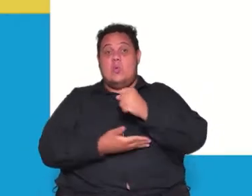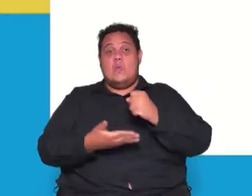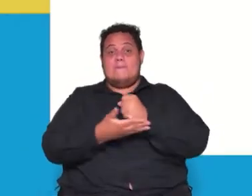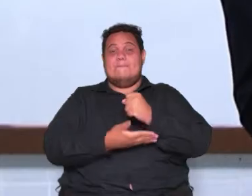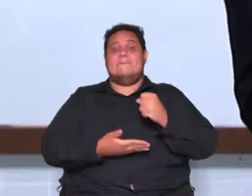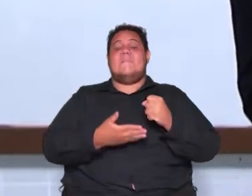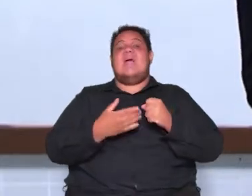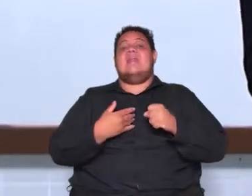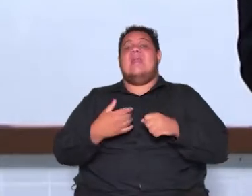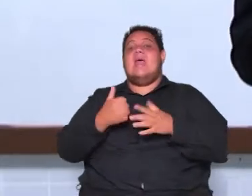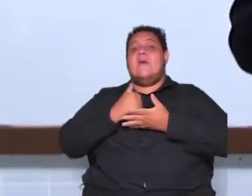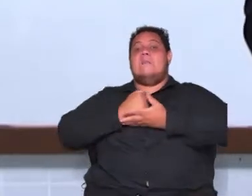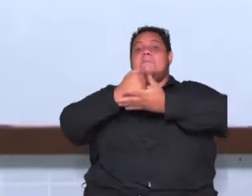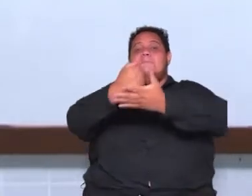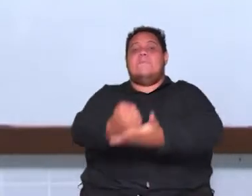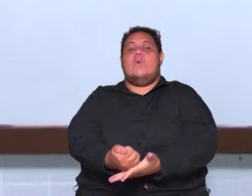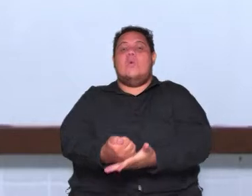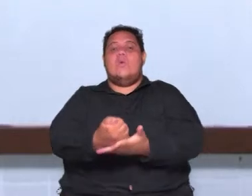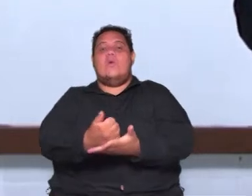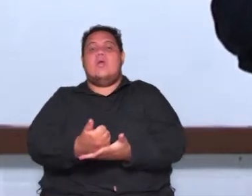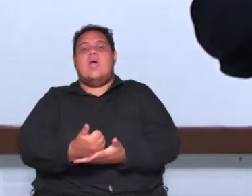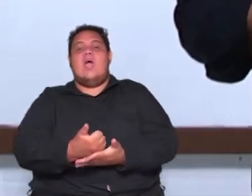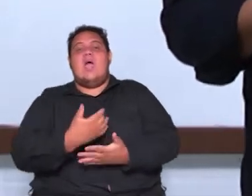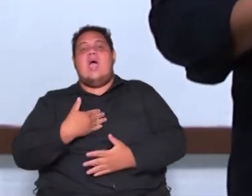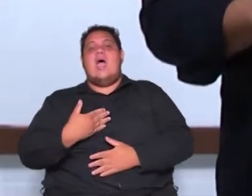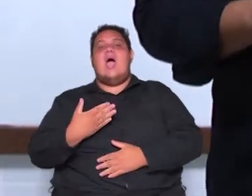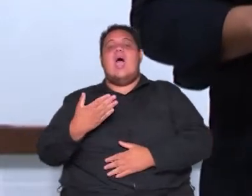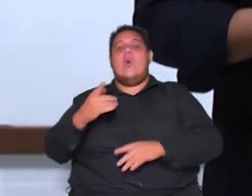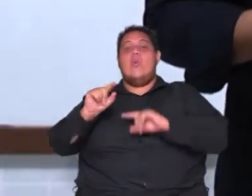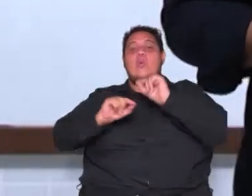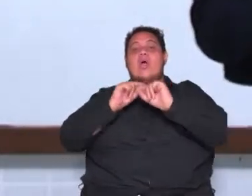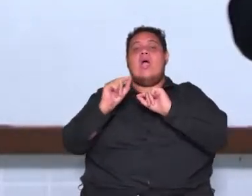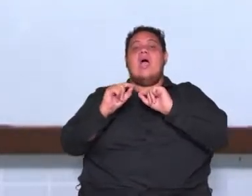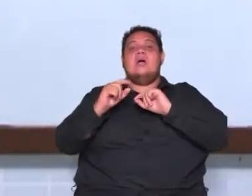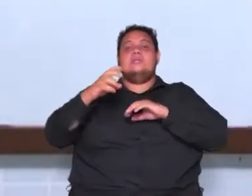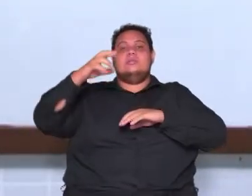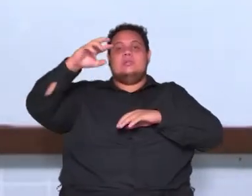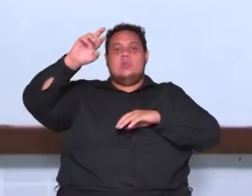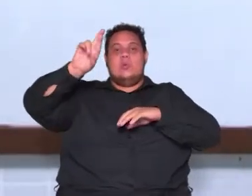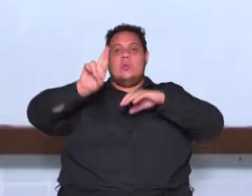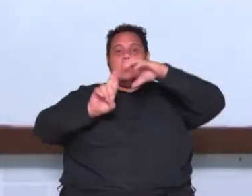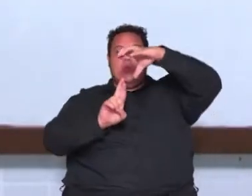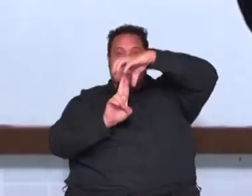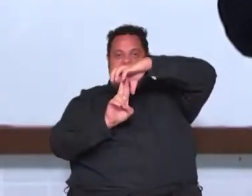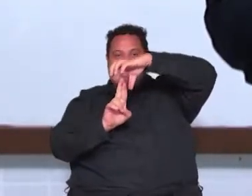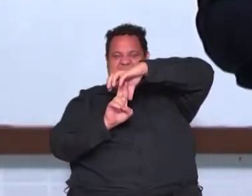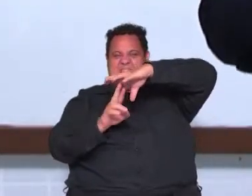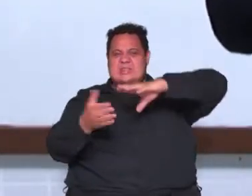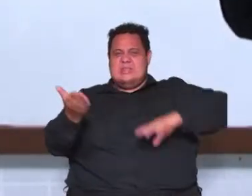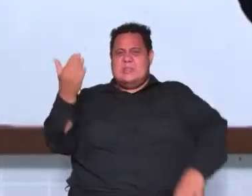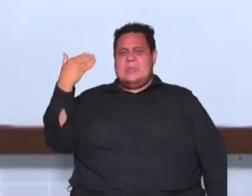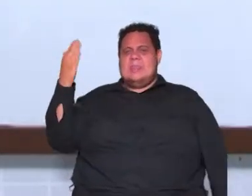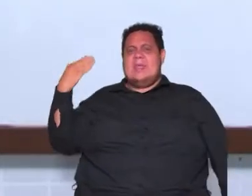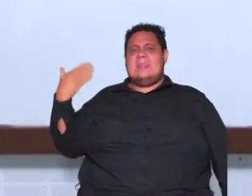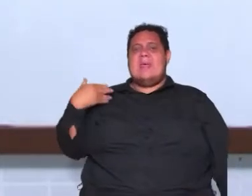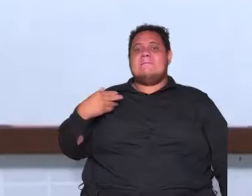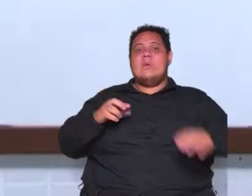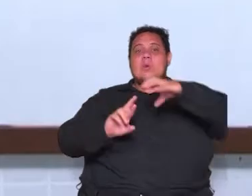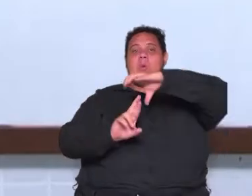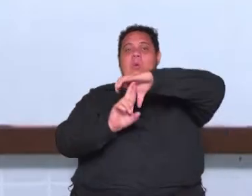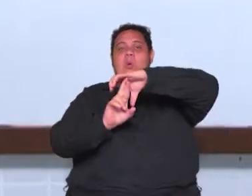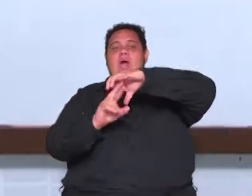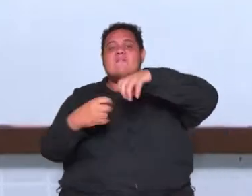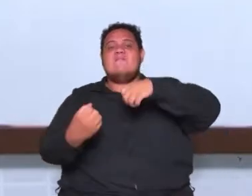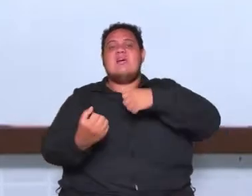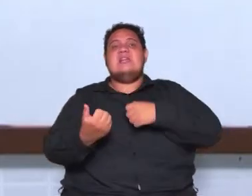é de apoio a burguesia emergente na época gente a burguesia ela vai abraçar